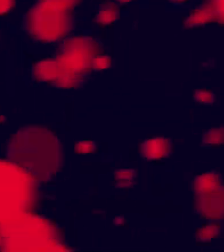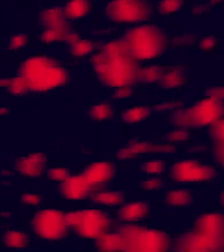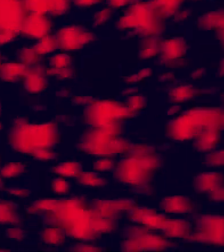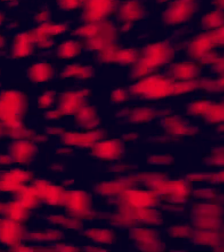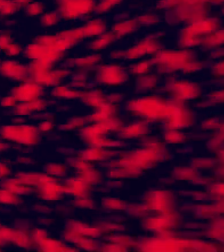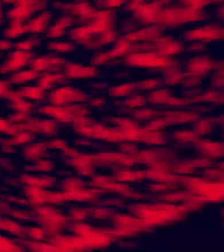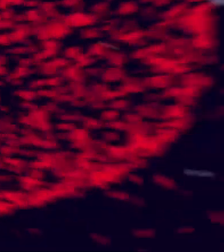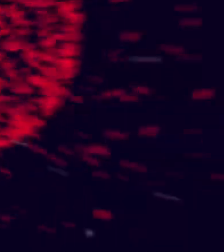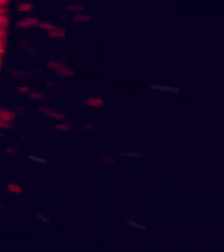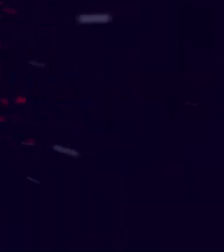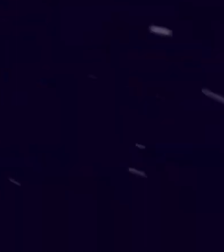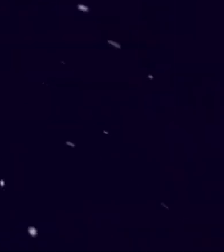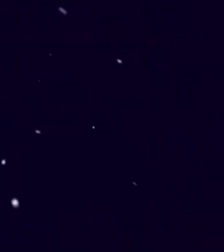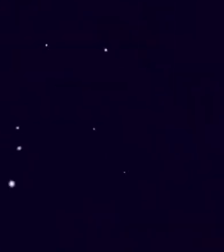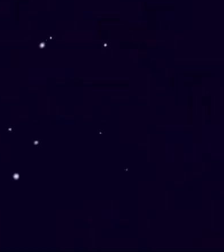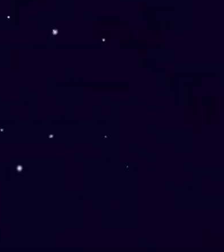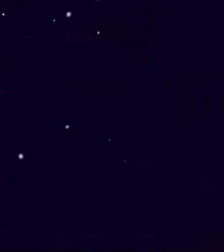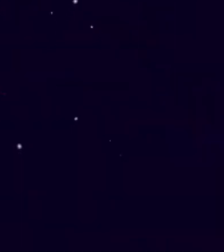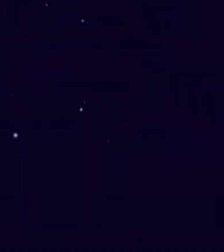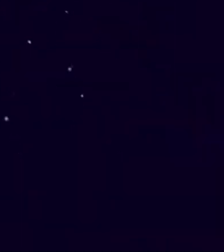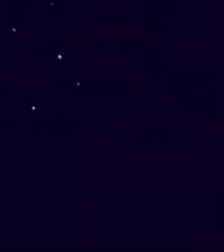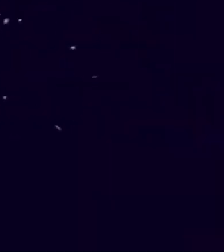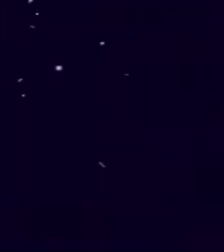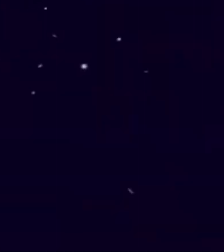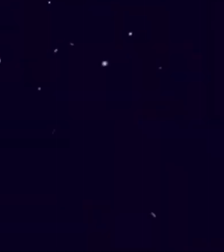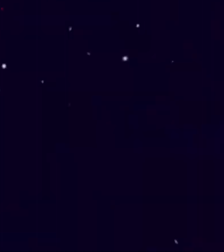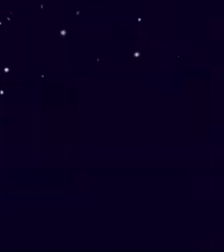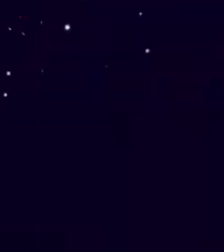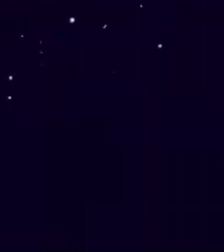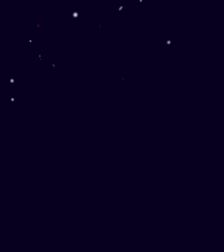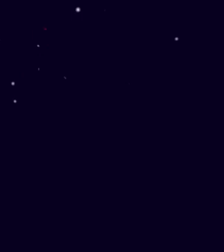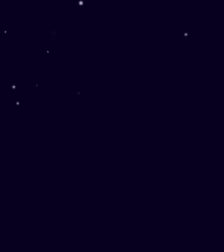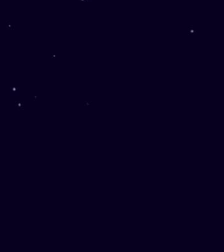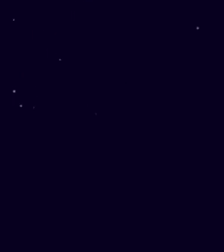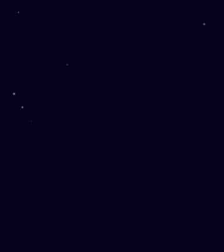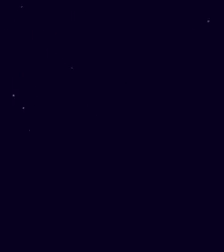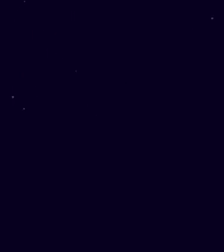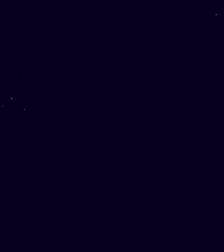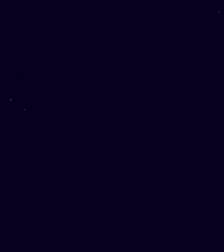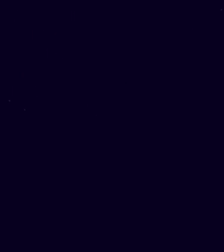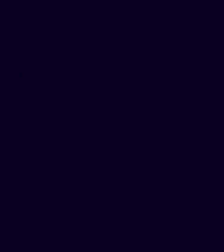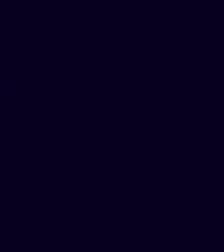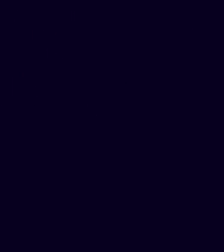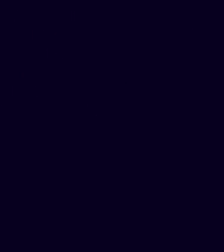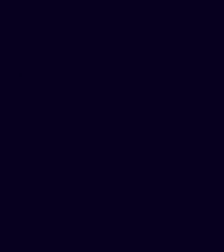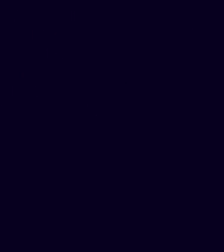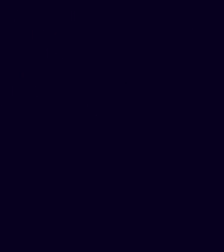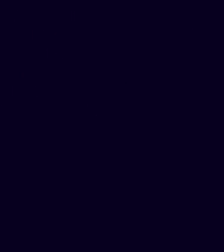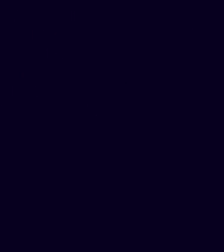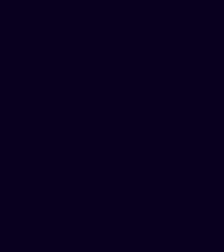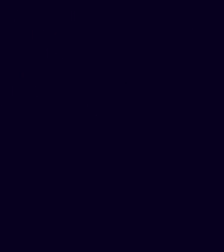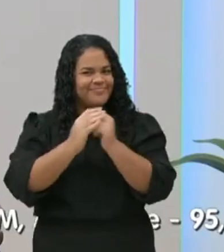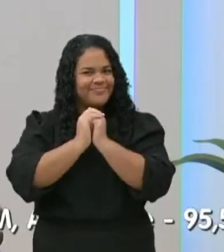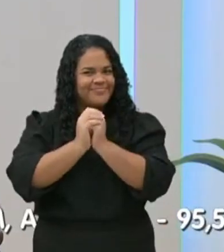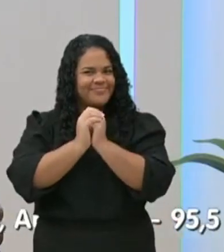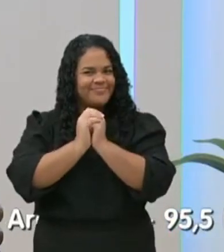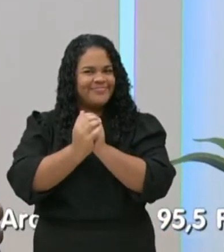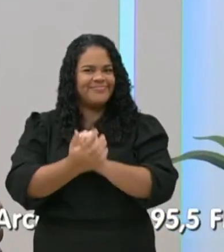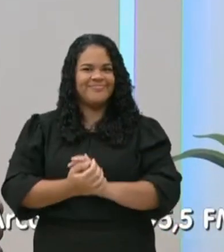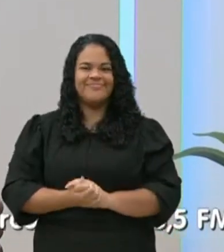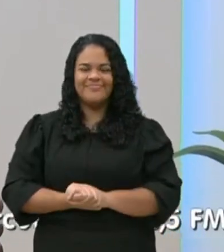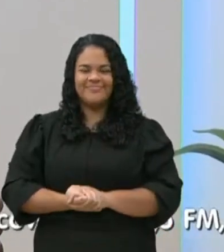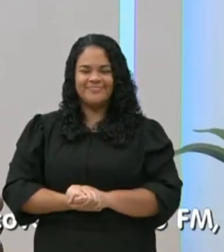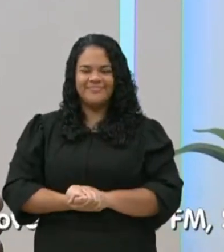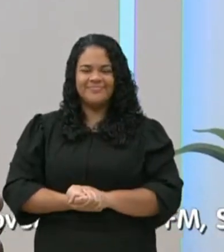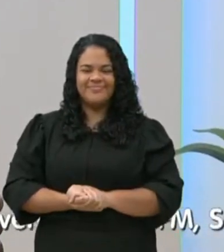Queridos irmãos, saudamos a todos com a doce e gloriosa paz do nosso Senhor e Salvador Jesus